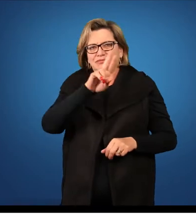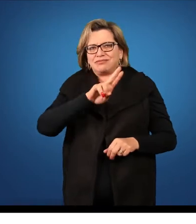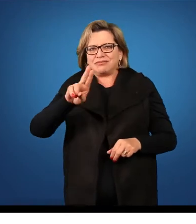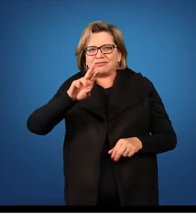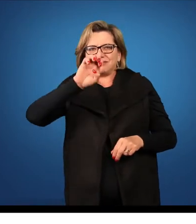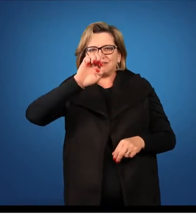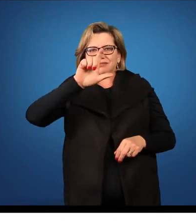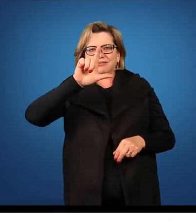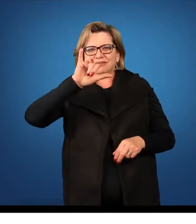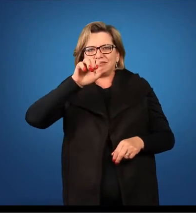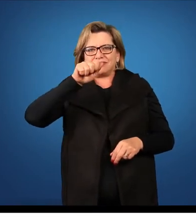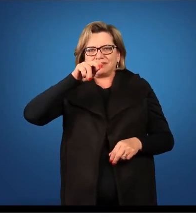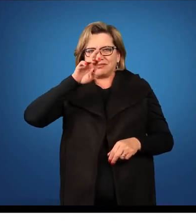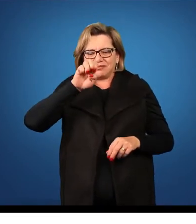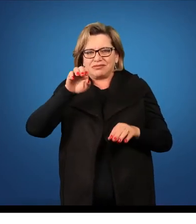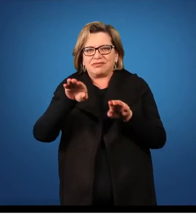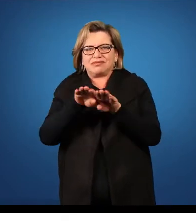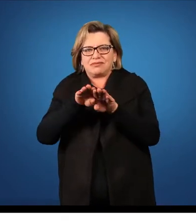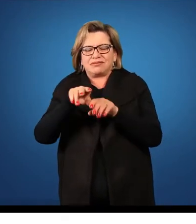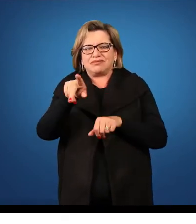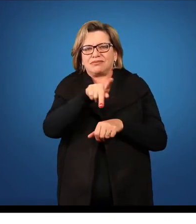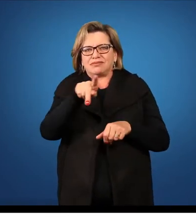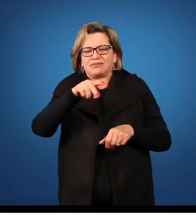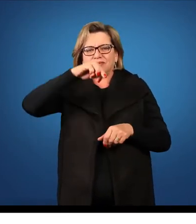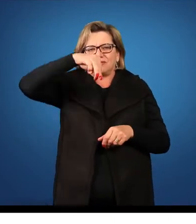Strachemim e o professor Marcelo Costa.